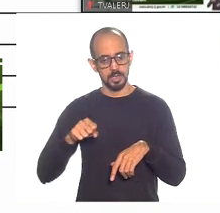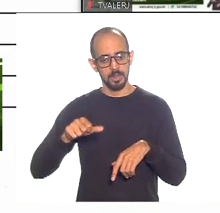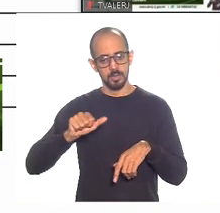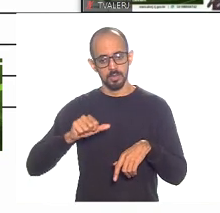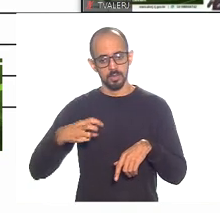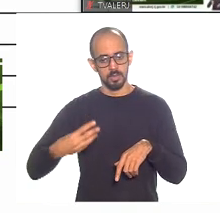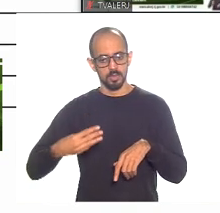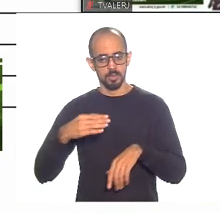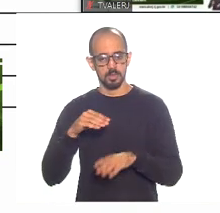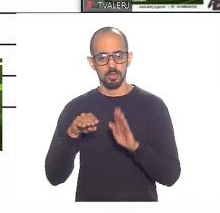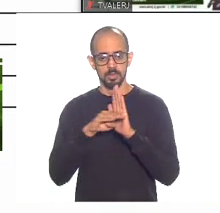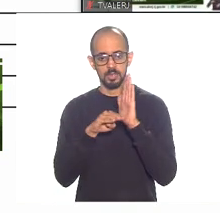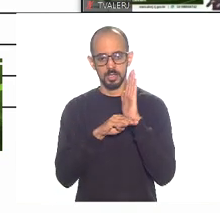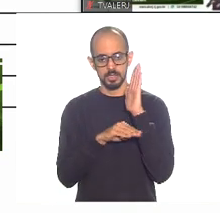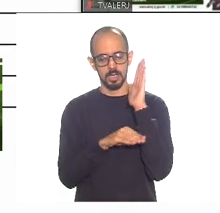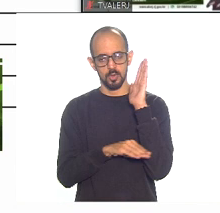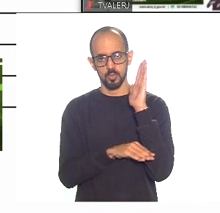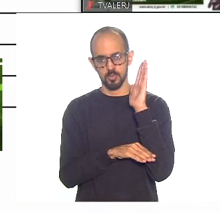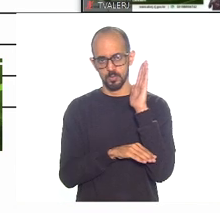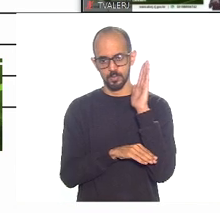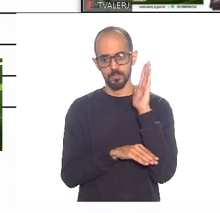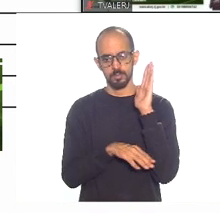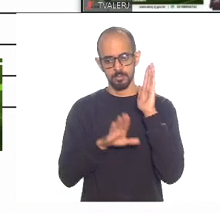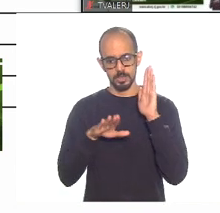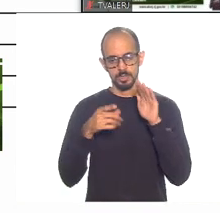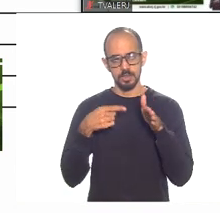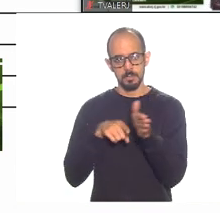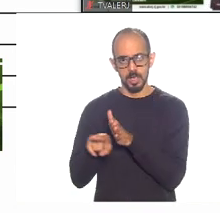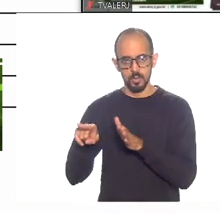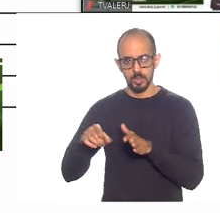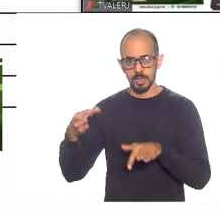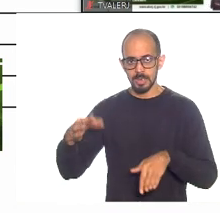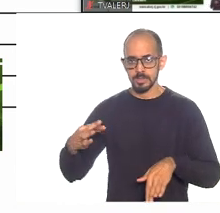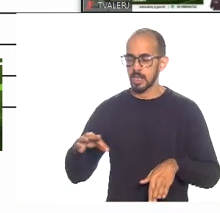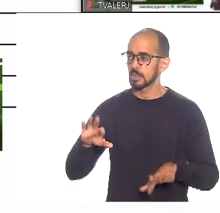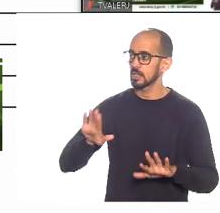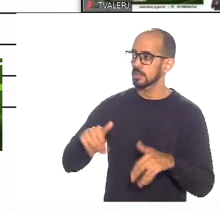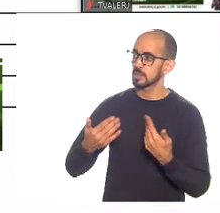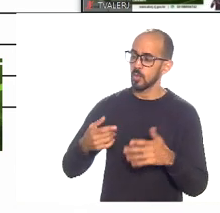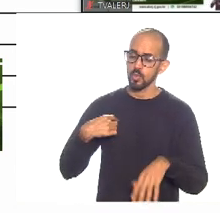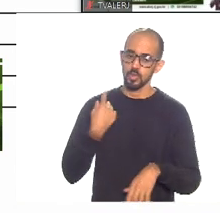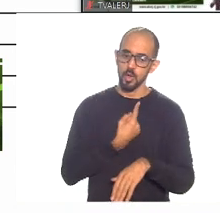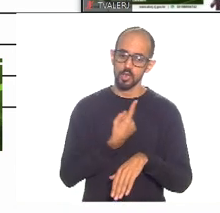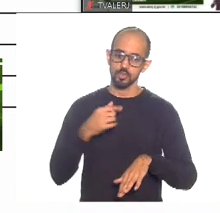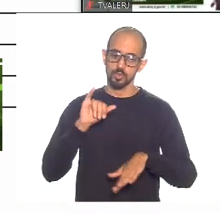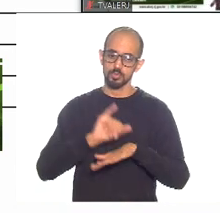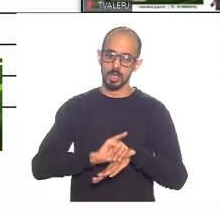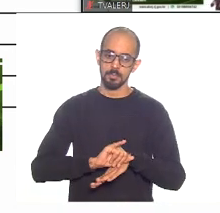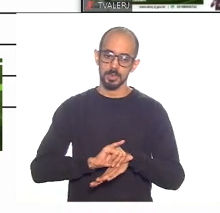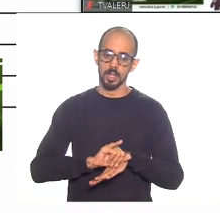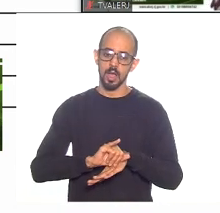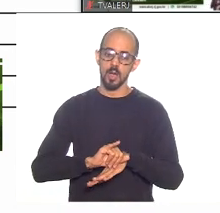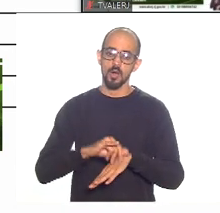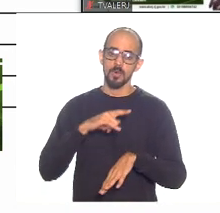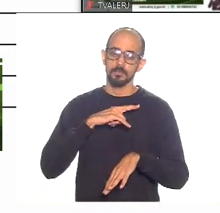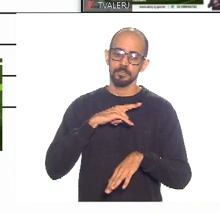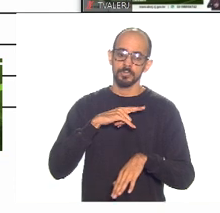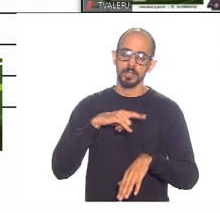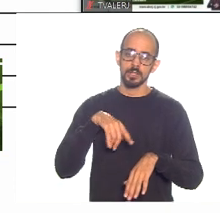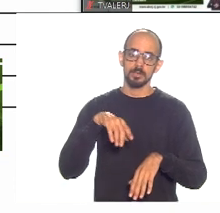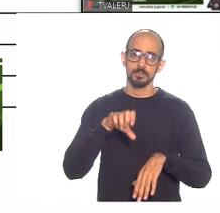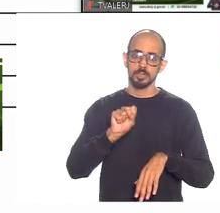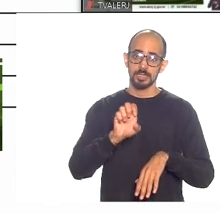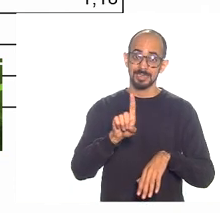pergunta é absolutamente pertinente. É isso. Quer dizer, como fomos capital, aqui tem algumas sedes de grandes empresas e a